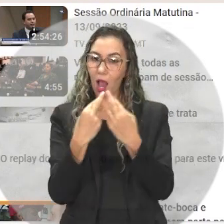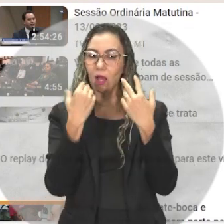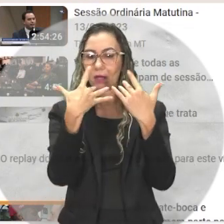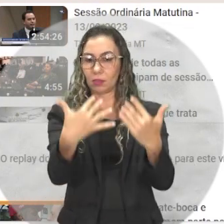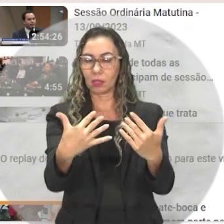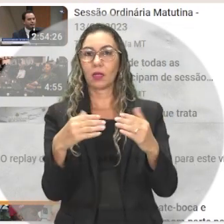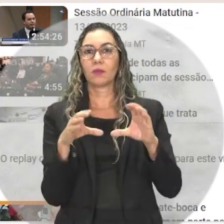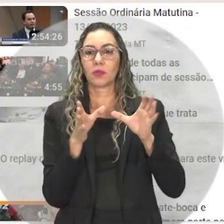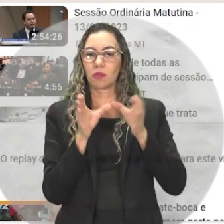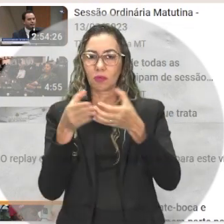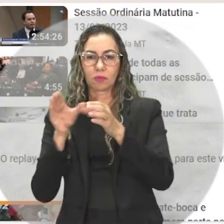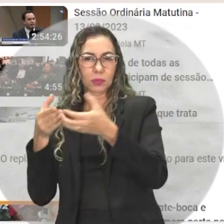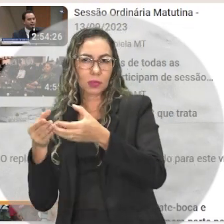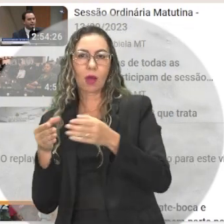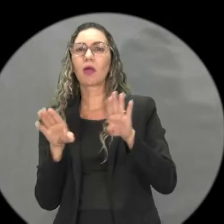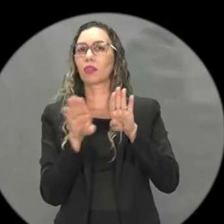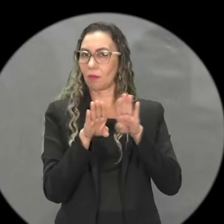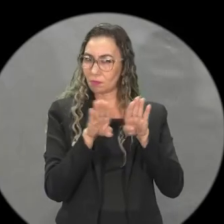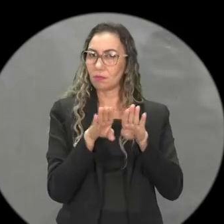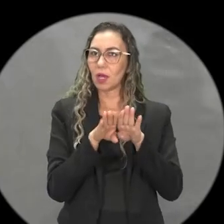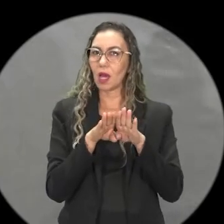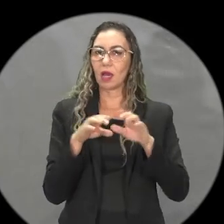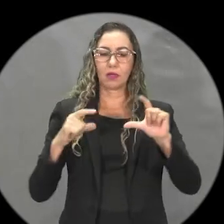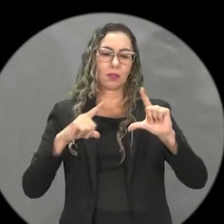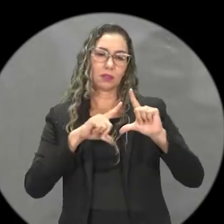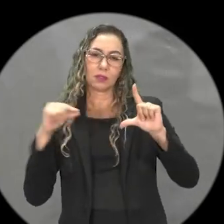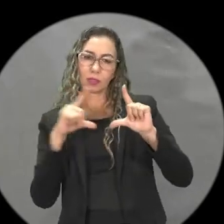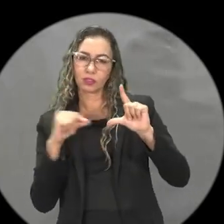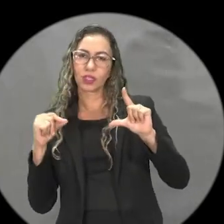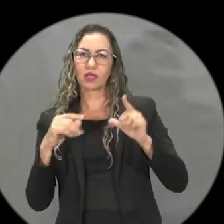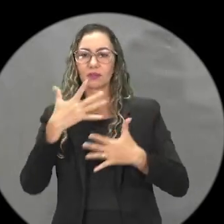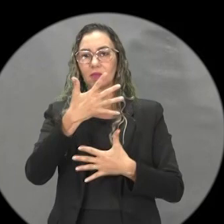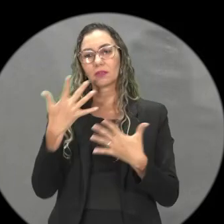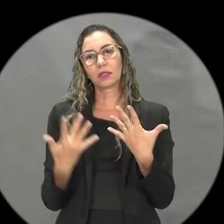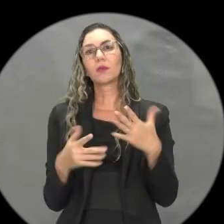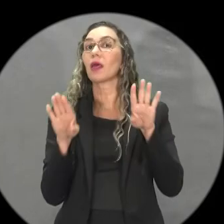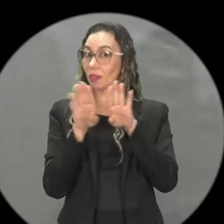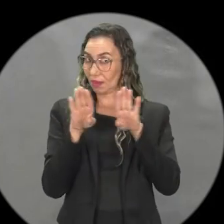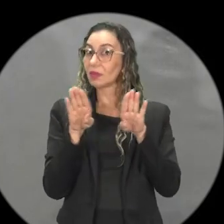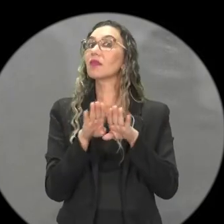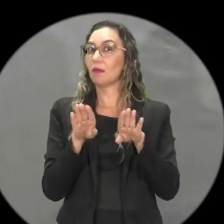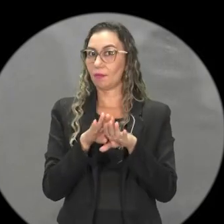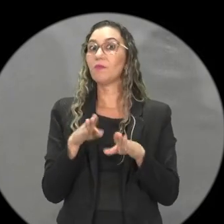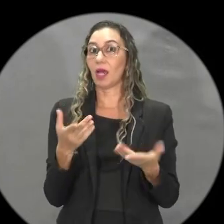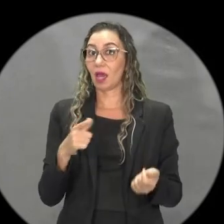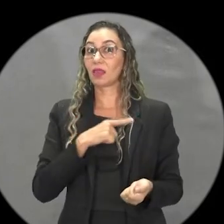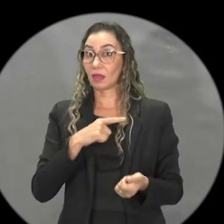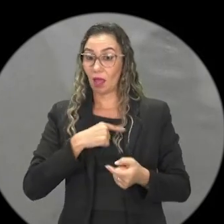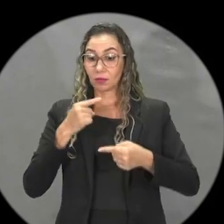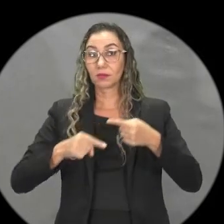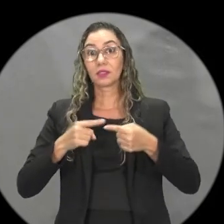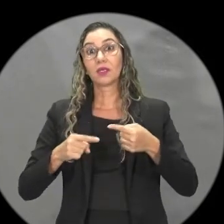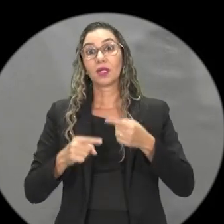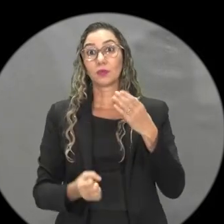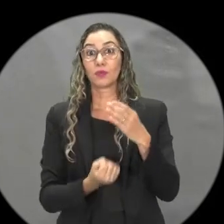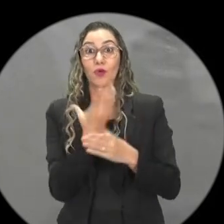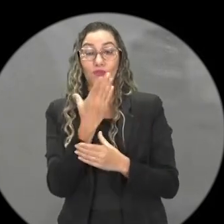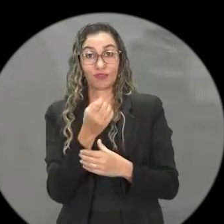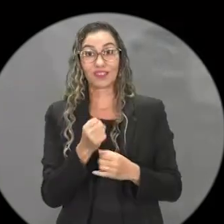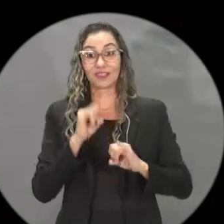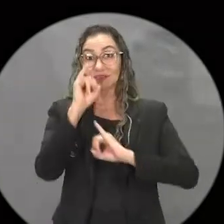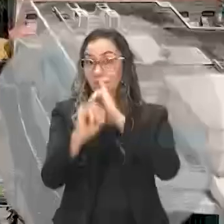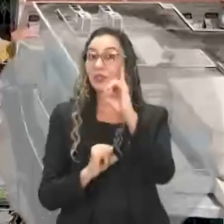de comissões e audiências. Legendas e libras também integram parte dos materiais produzidos para a internet.